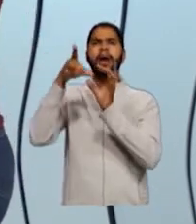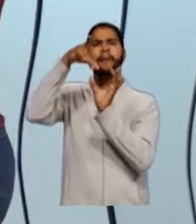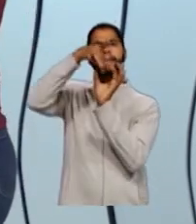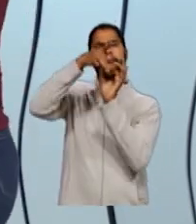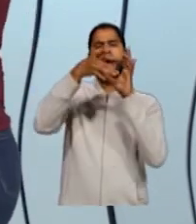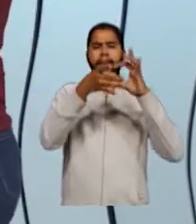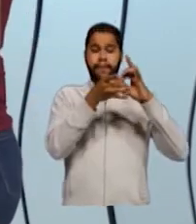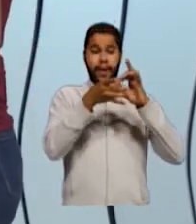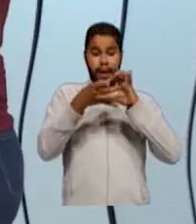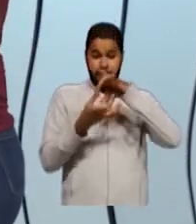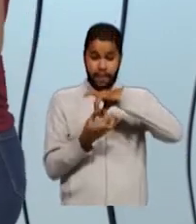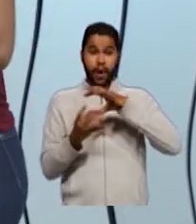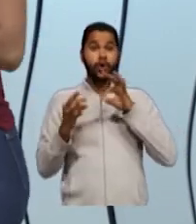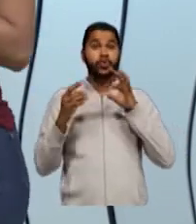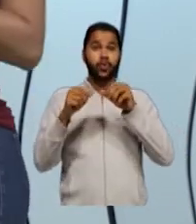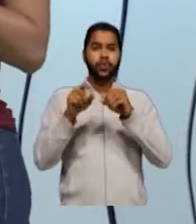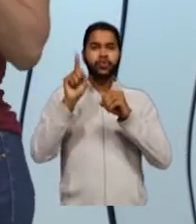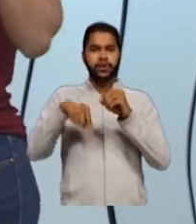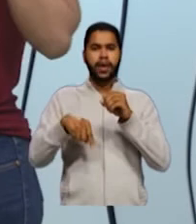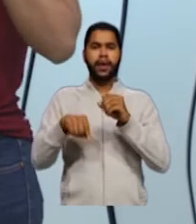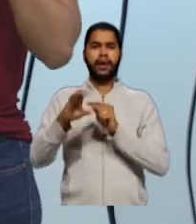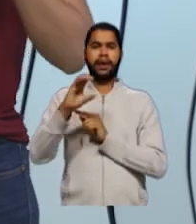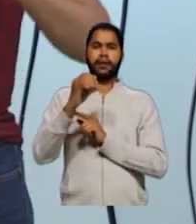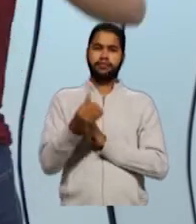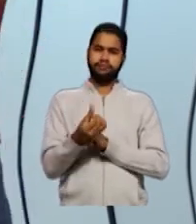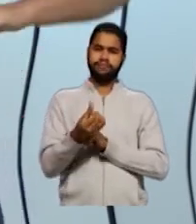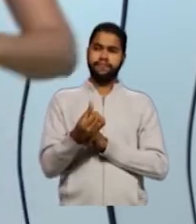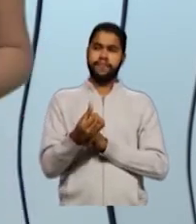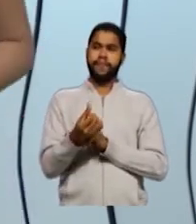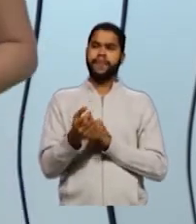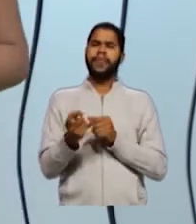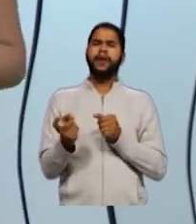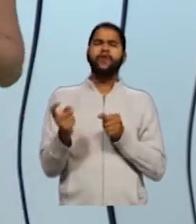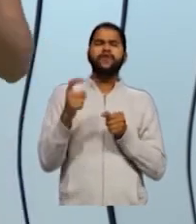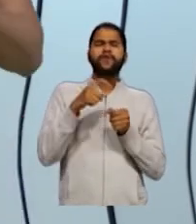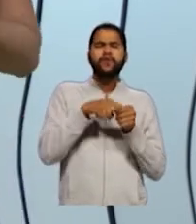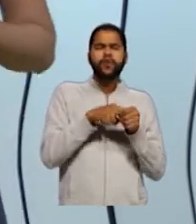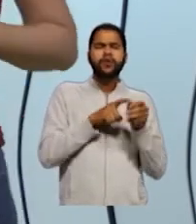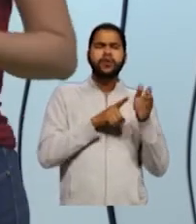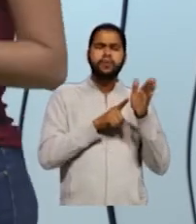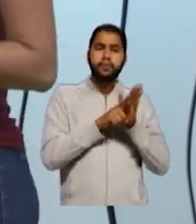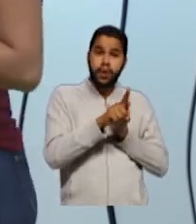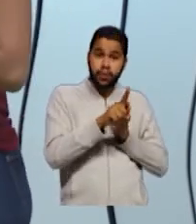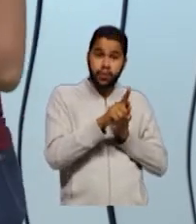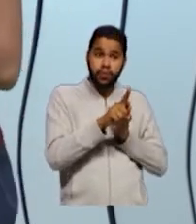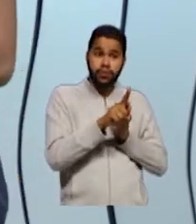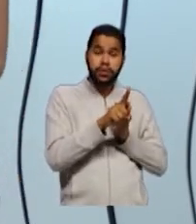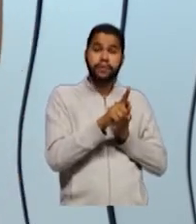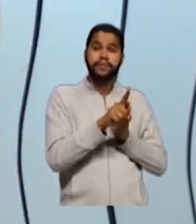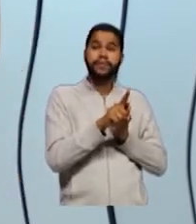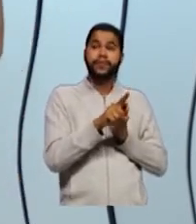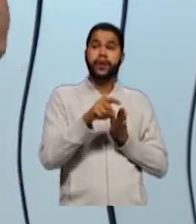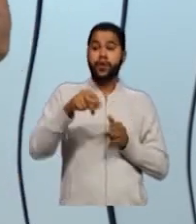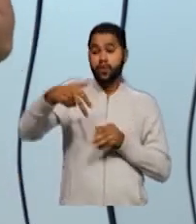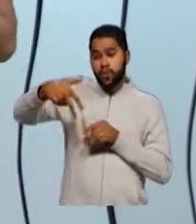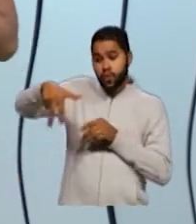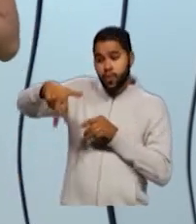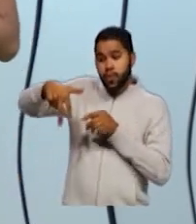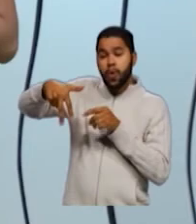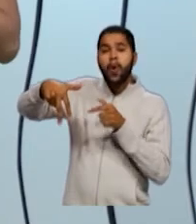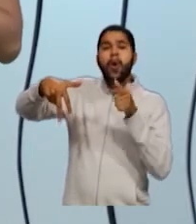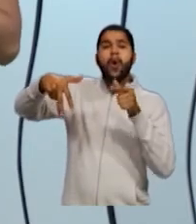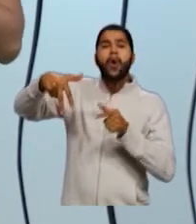carbonos. Bom, lá, voltando agora no nosso exercício, na nossa questão. No nano-kid, aonde